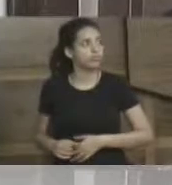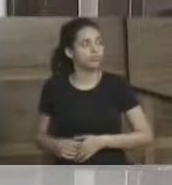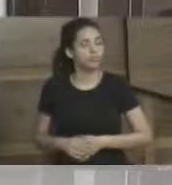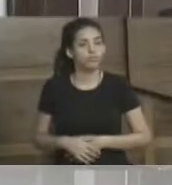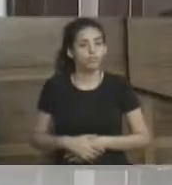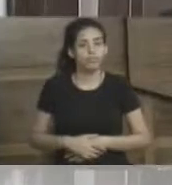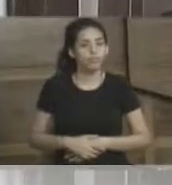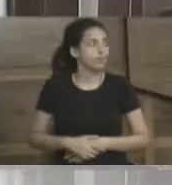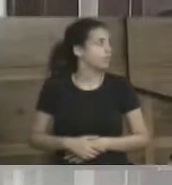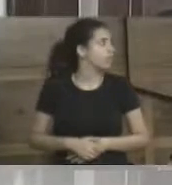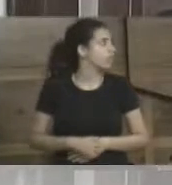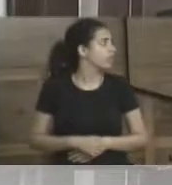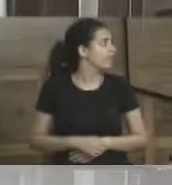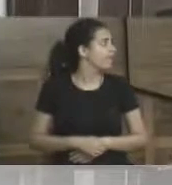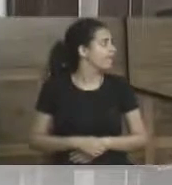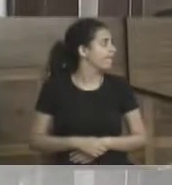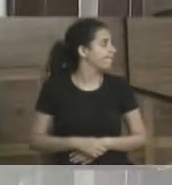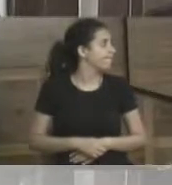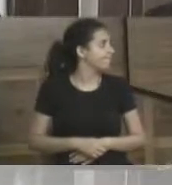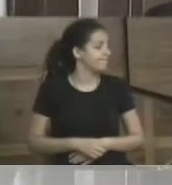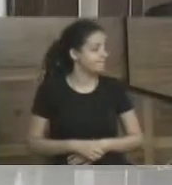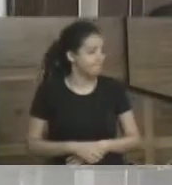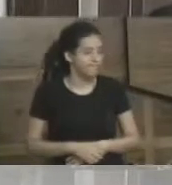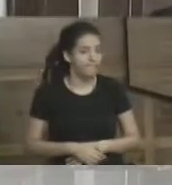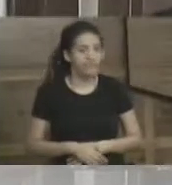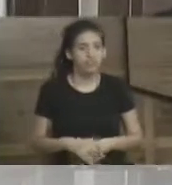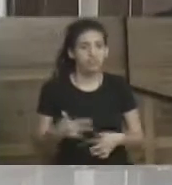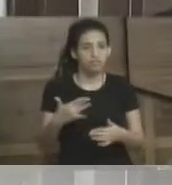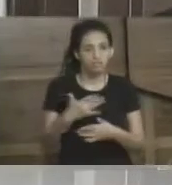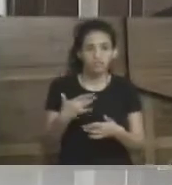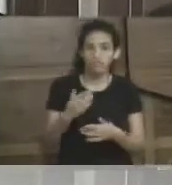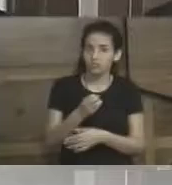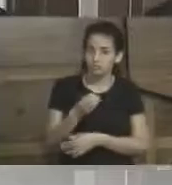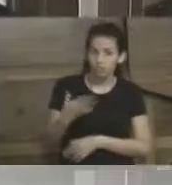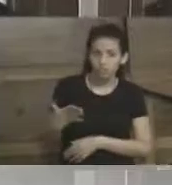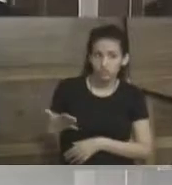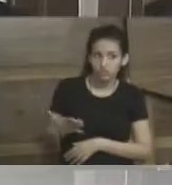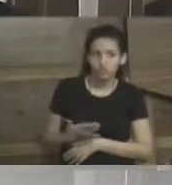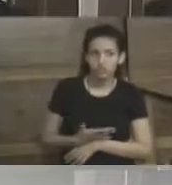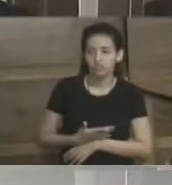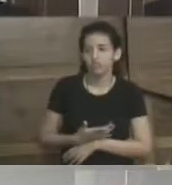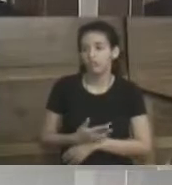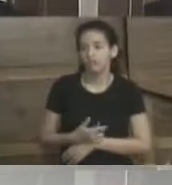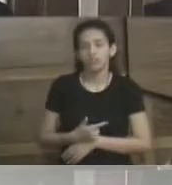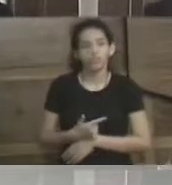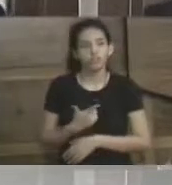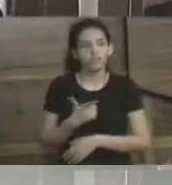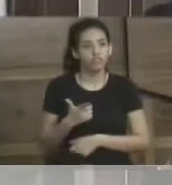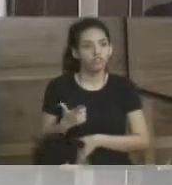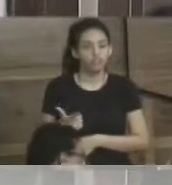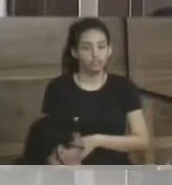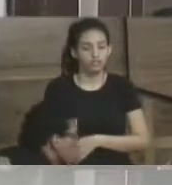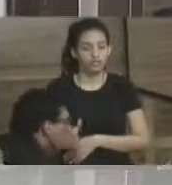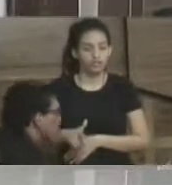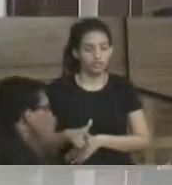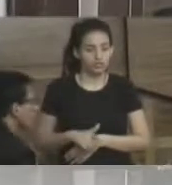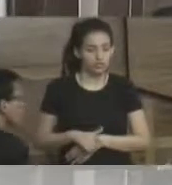vocês como que é a discrepância do que a gente vive. Claro que é uma cidade mais nova, é uma cidade sem a mesma